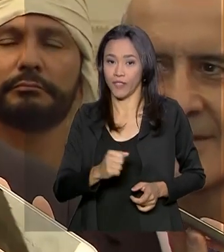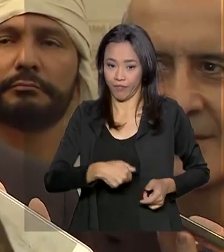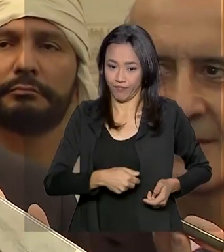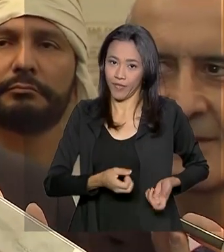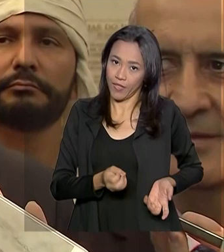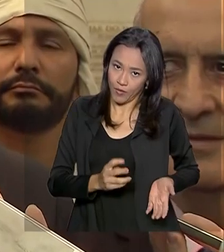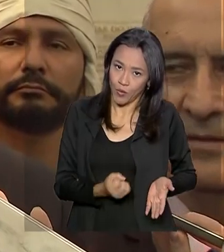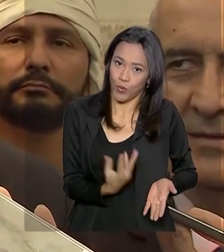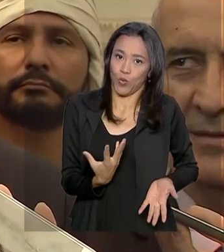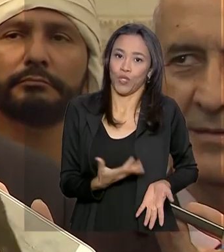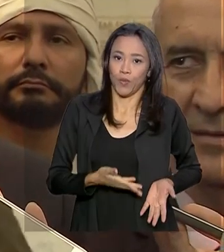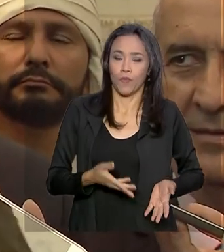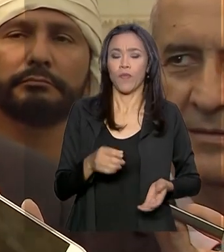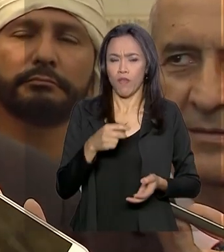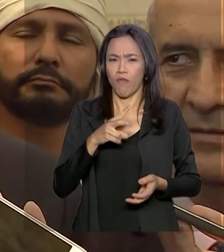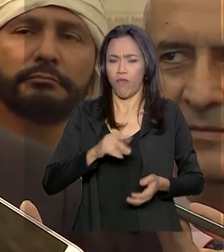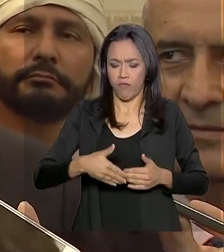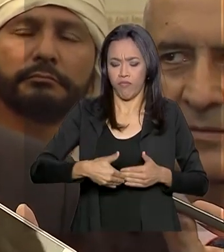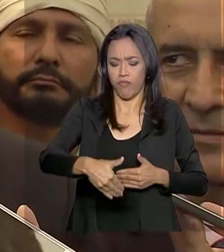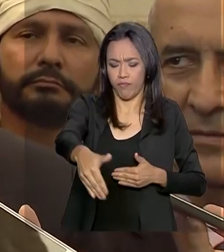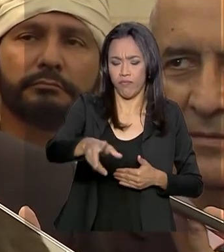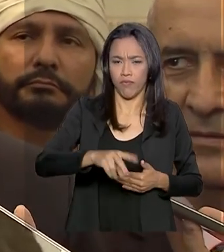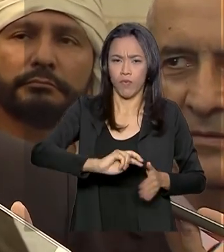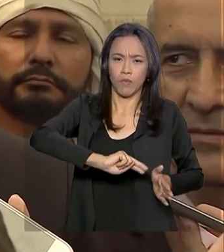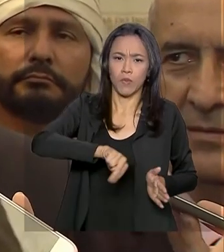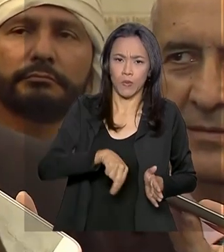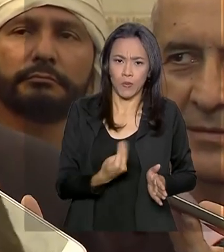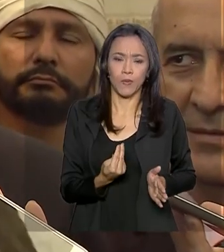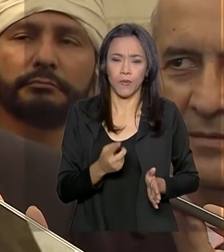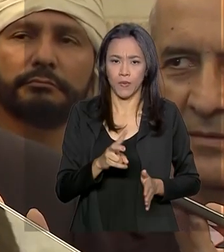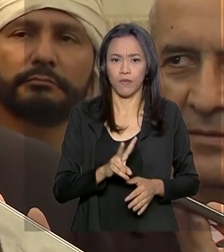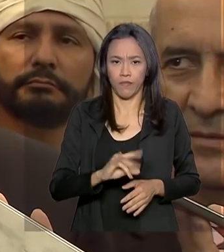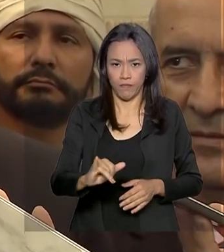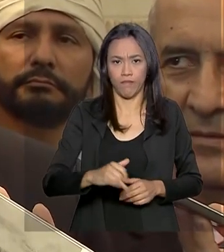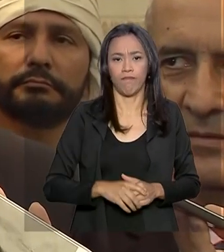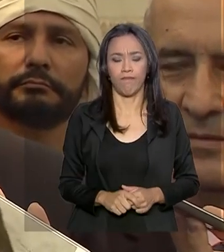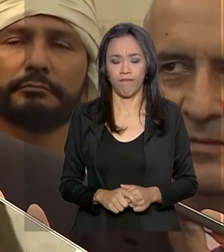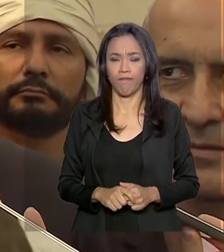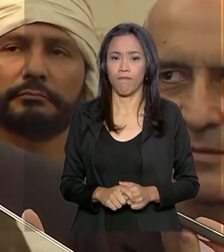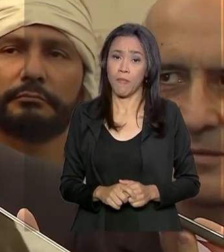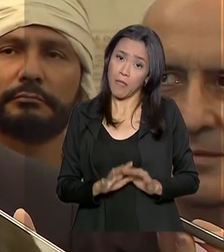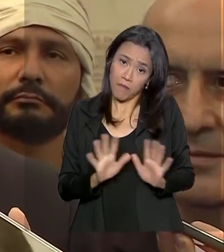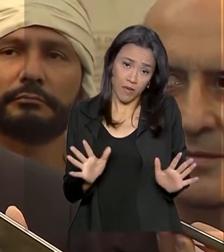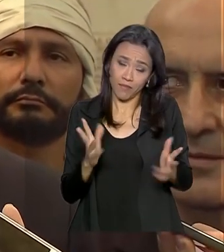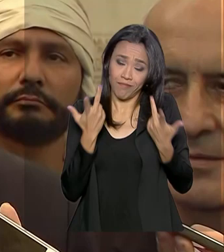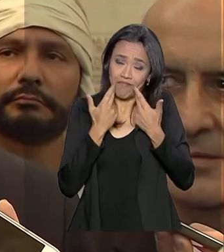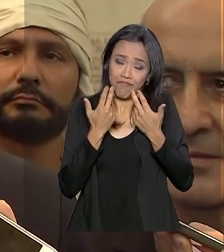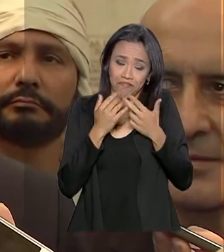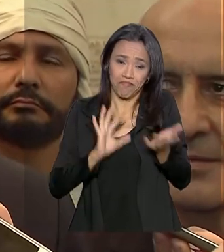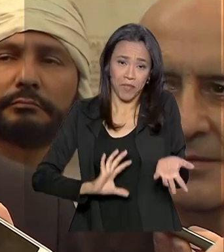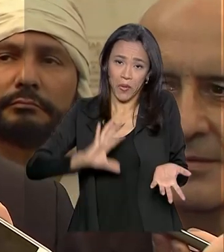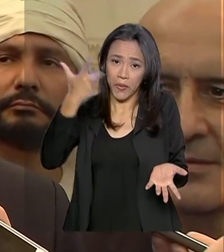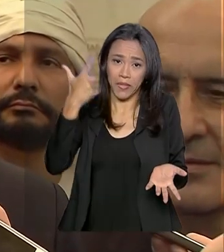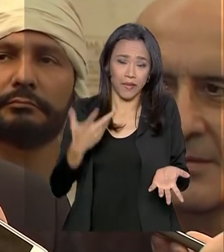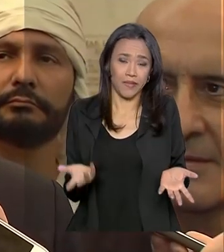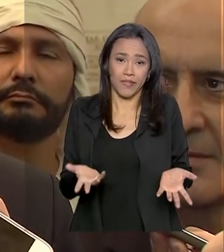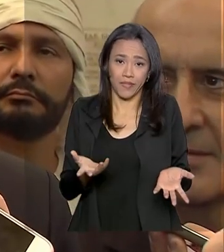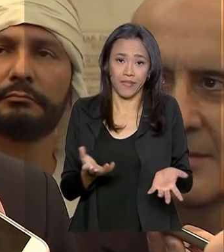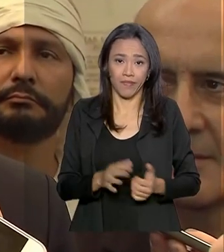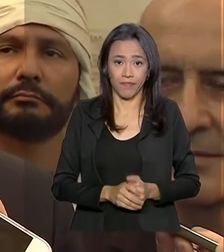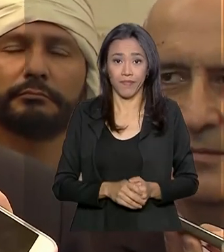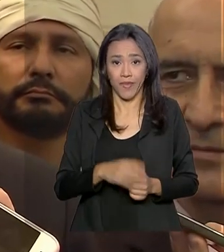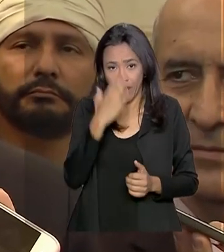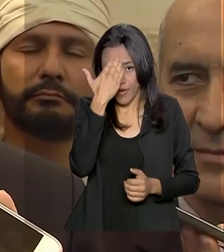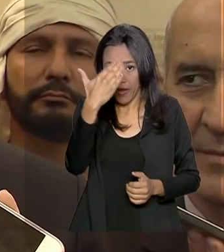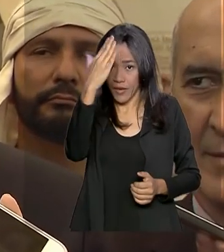ter submetido a uma cirurgia brevemente, mas faz parte da vida da gente. Até foi uma passagem na minha vida.